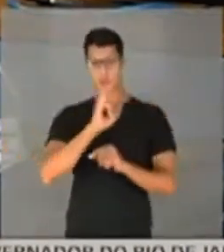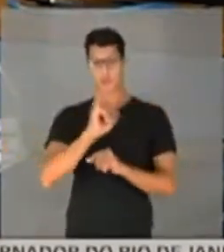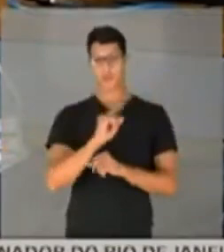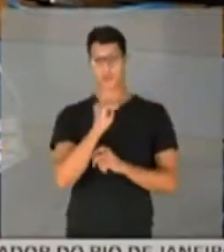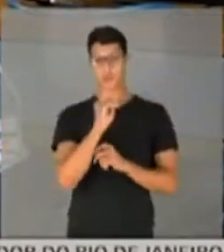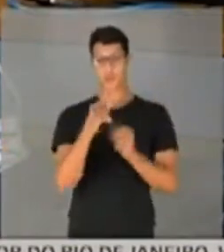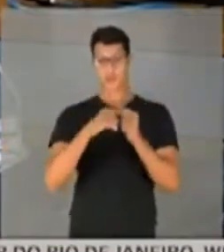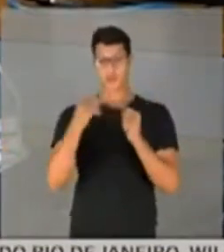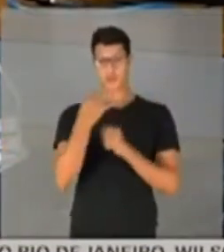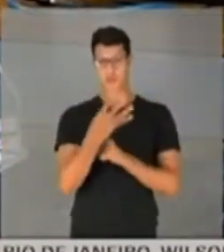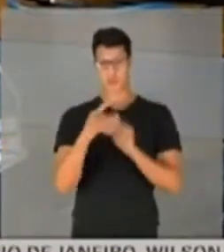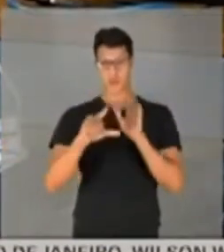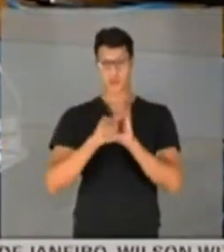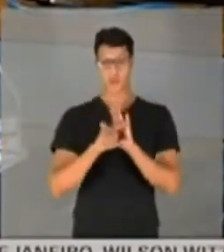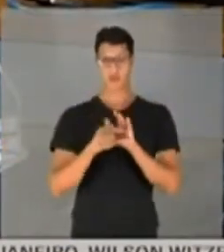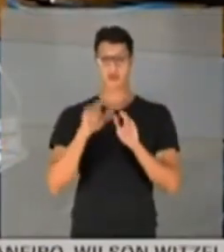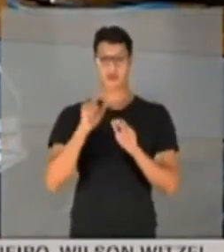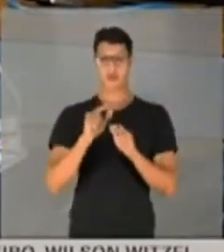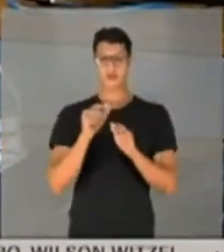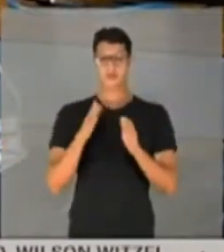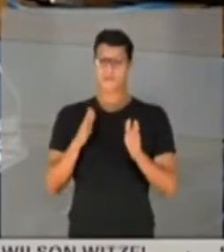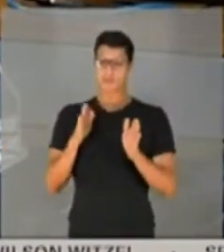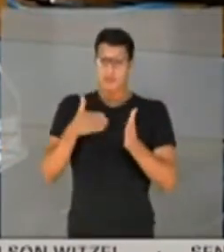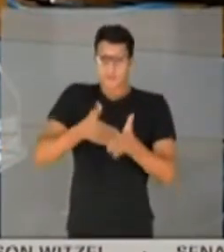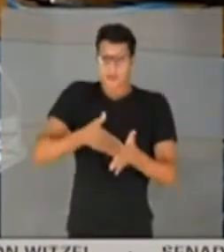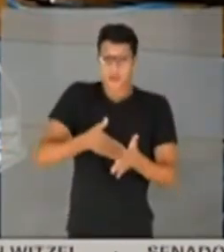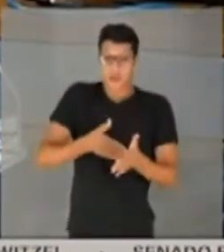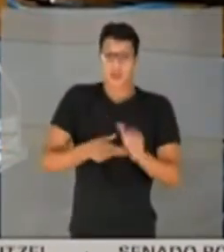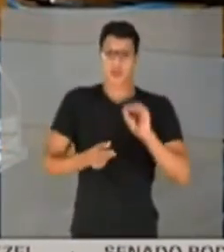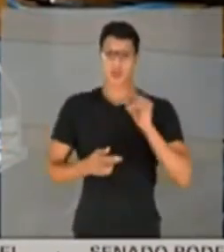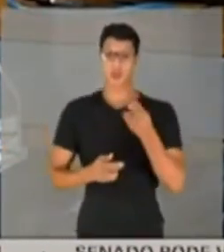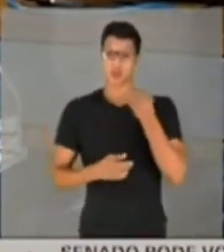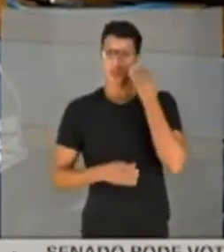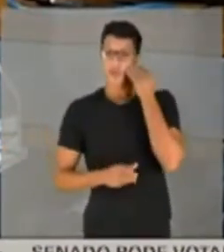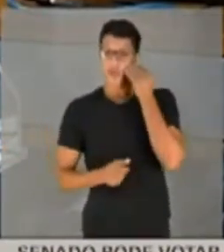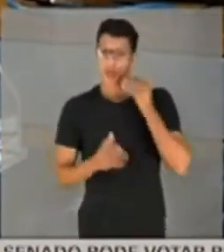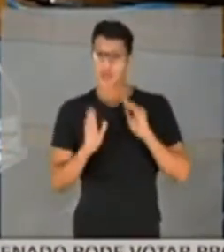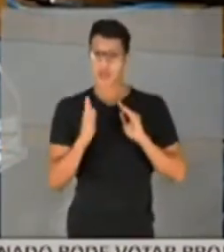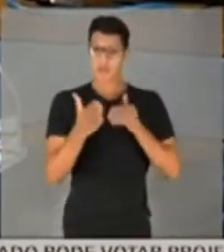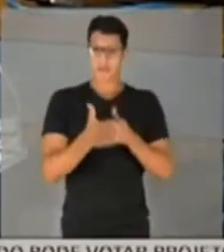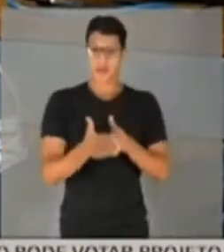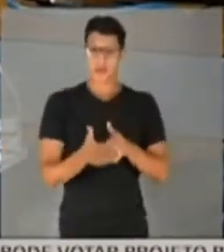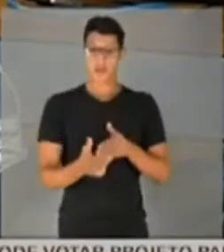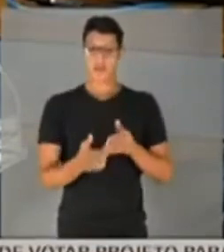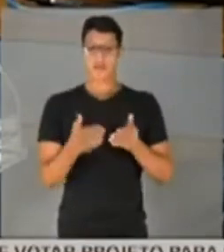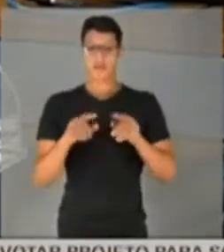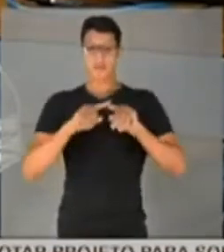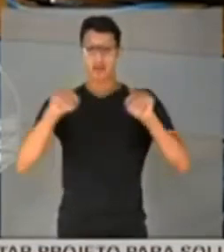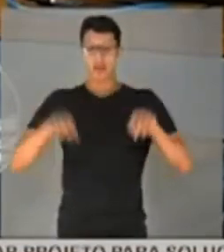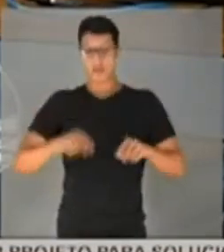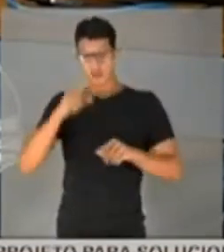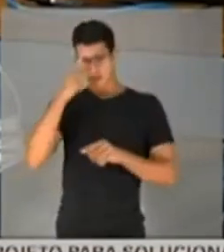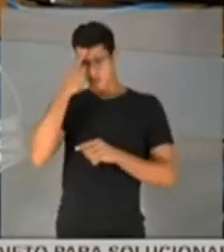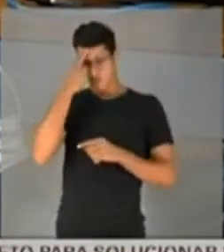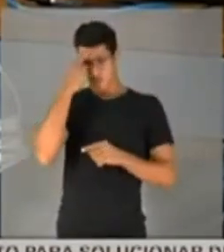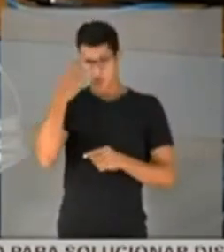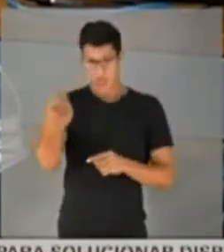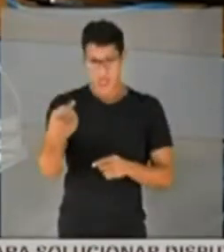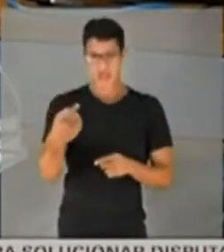artigo 4º dessa lei, impedir ou tentar impedir, mediante violência,